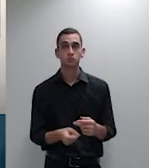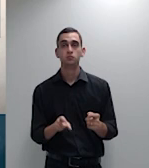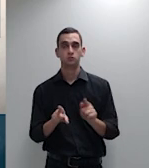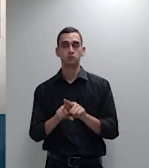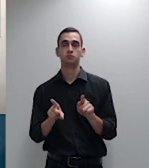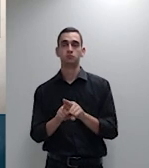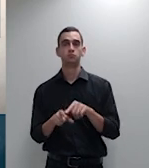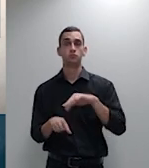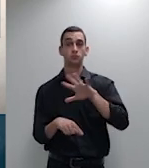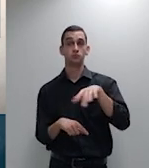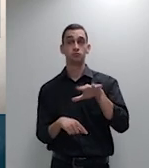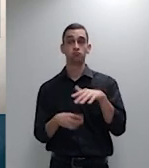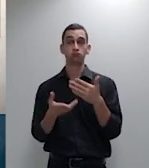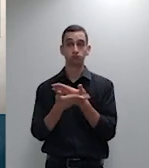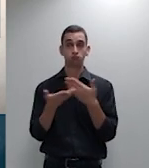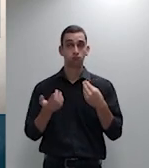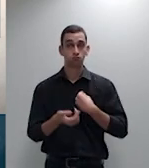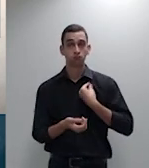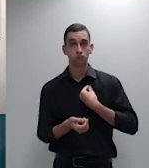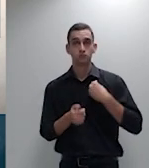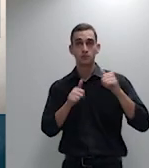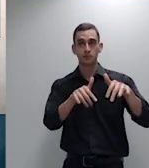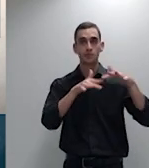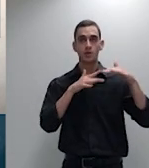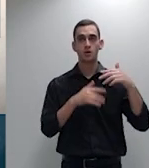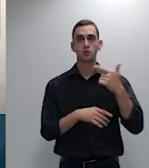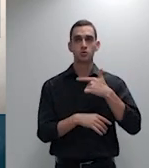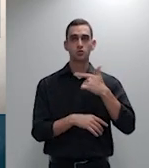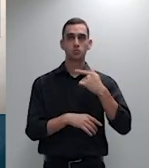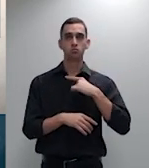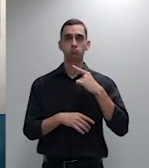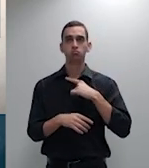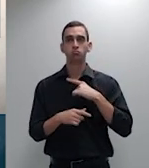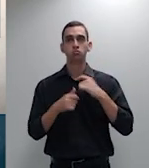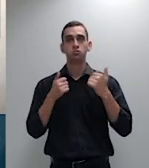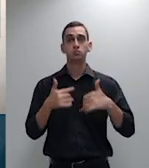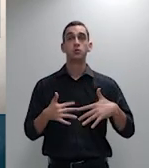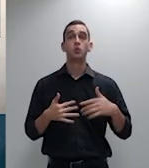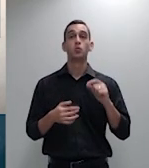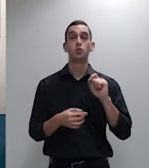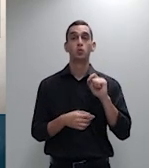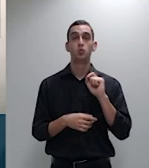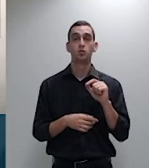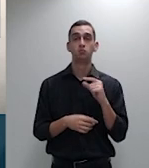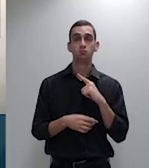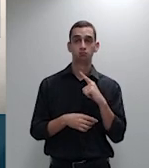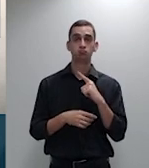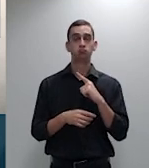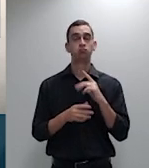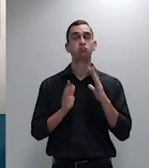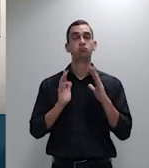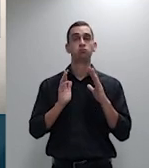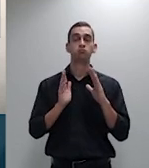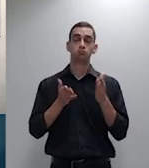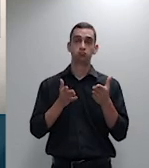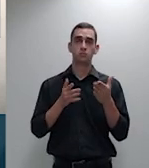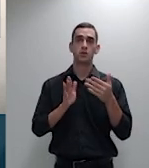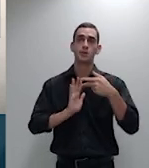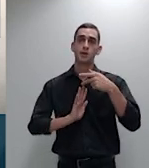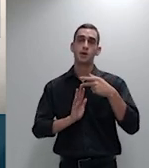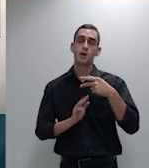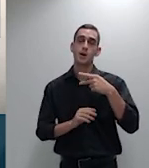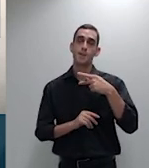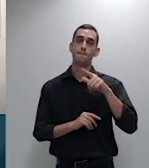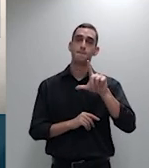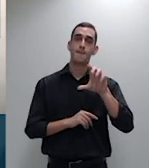sessão a respeito do mesmo tratamento acertado aos planos individuais para os planos